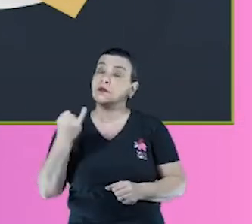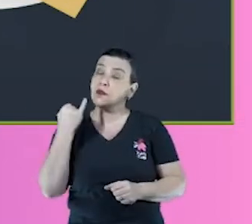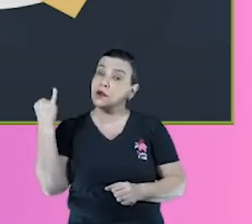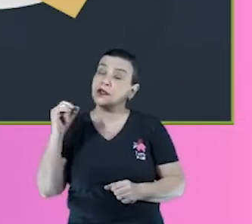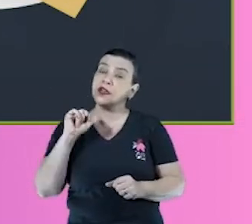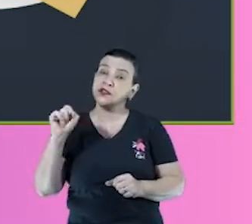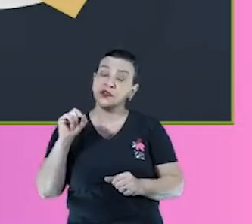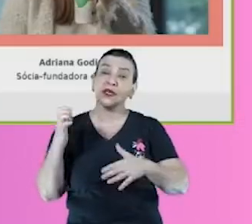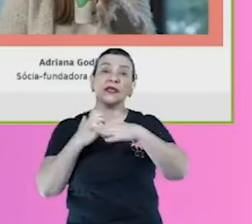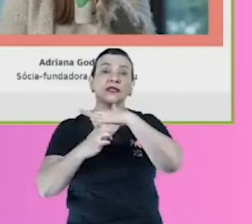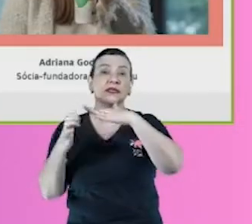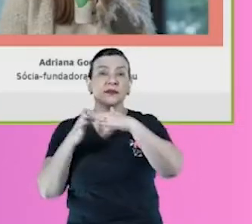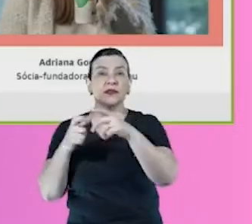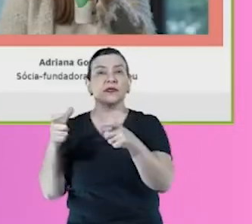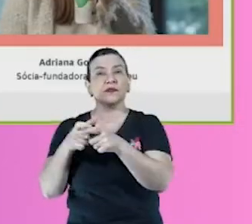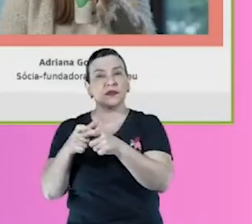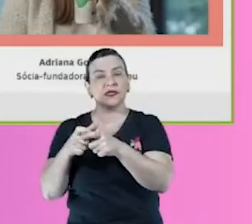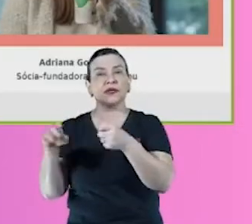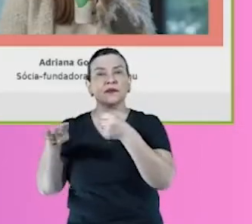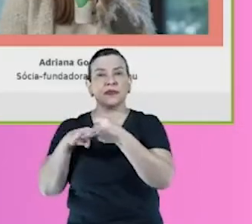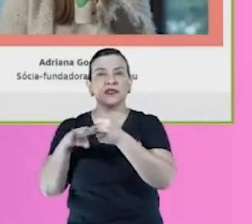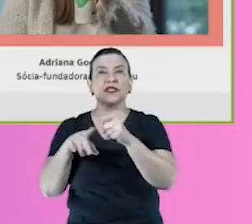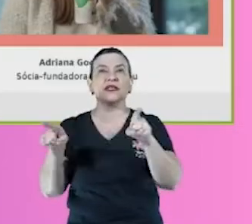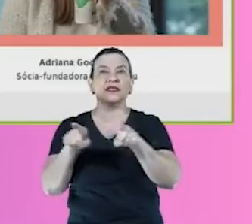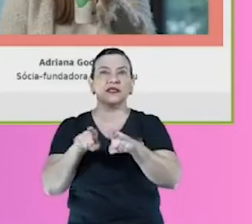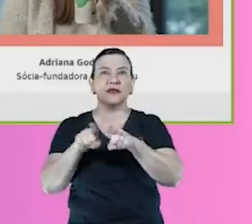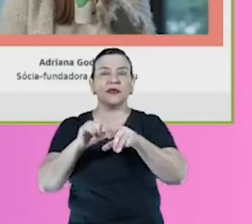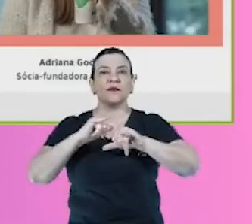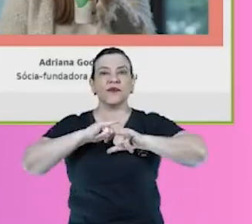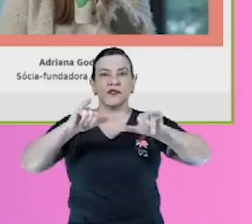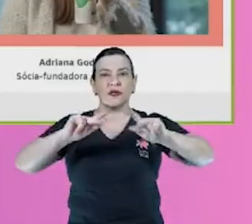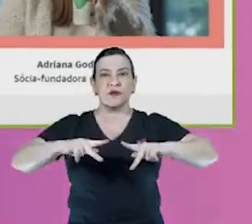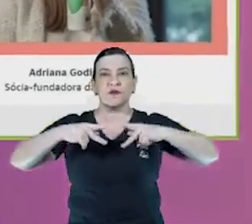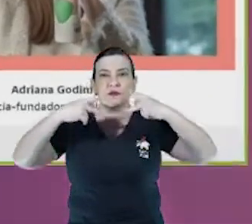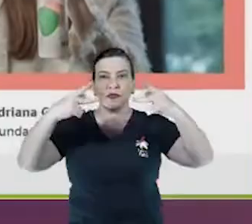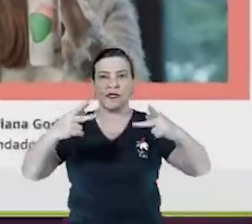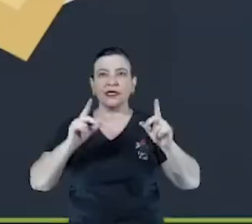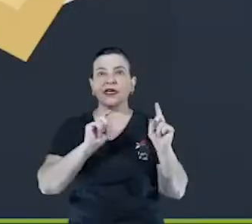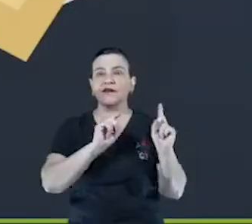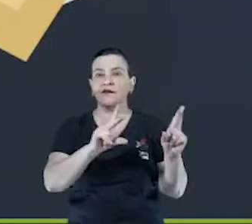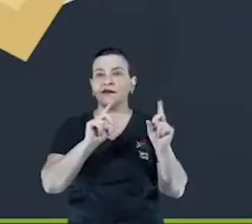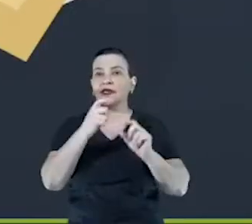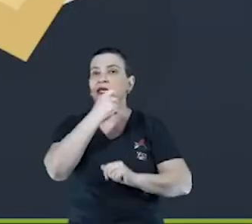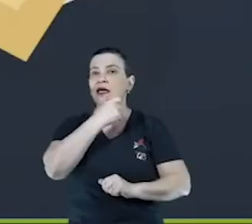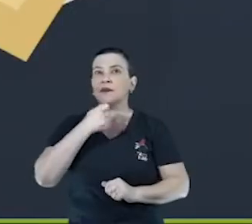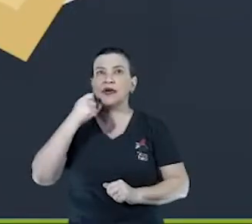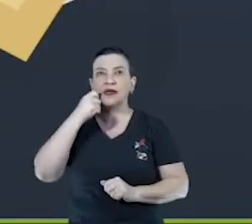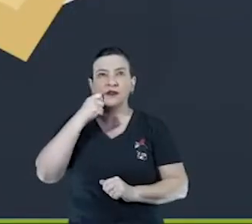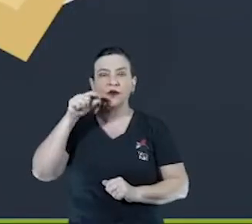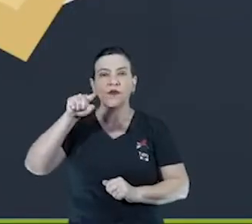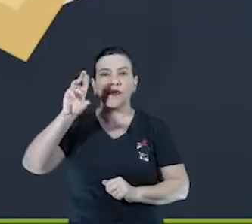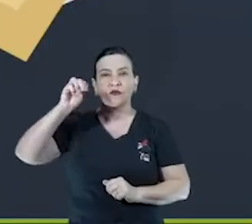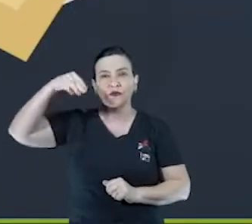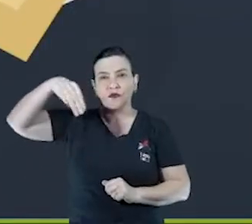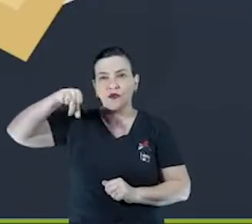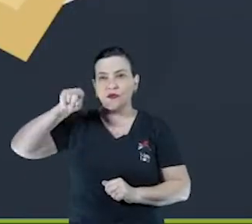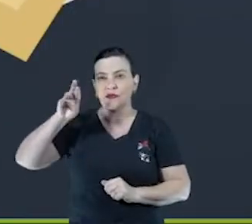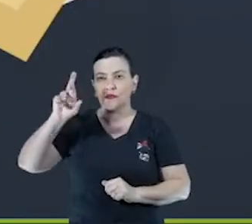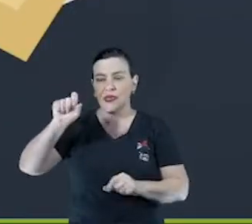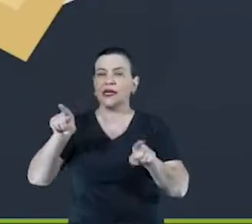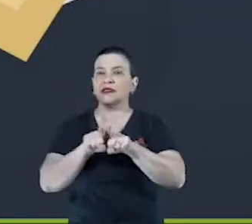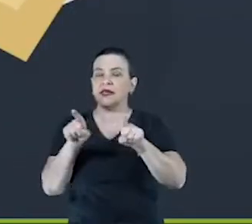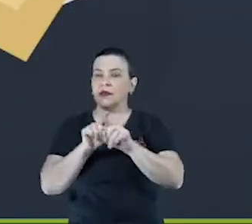empresas. E eu aproveito aqui, pessoal, pra deixar também esse link, o venda.amazon.com.br que ao final vai estar também no PowerPoint.